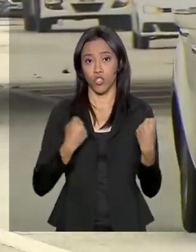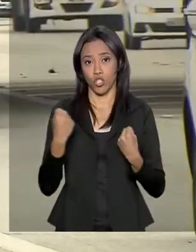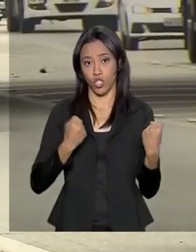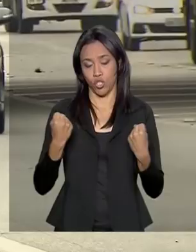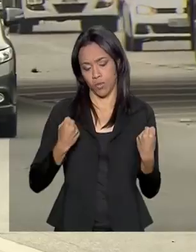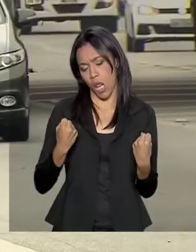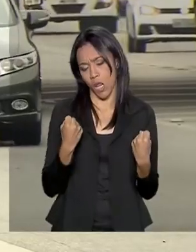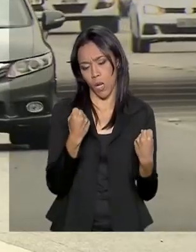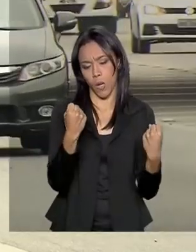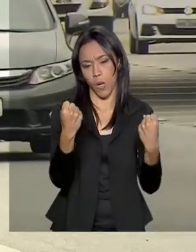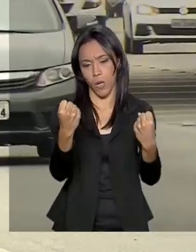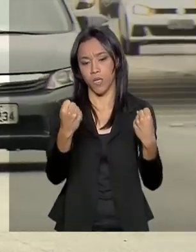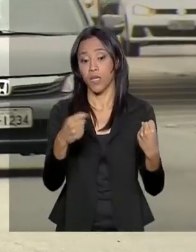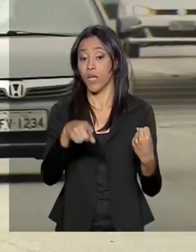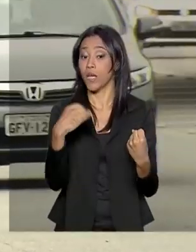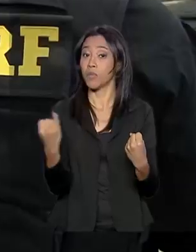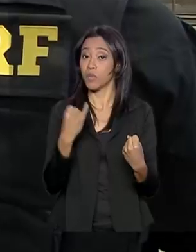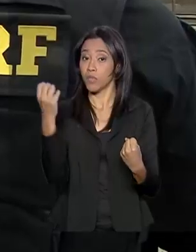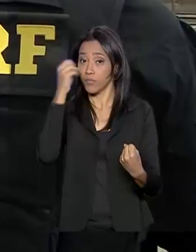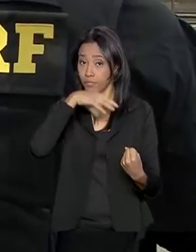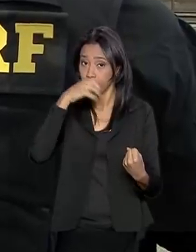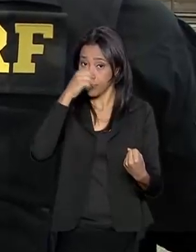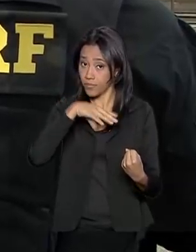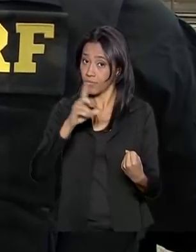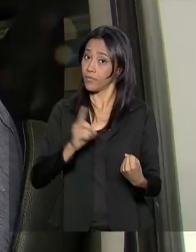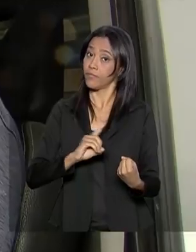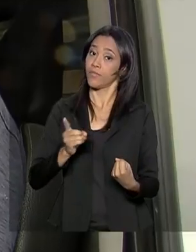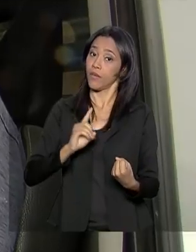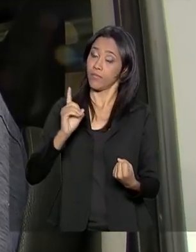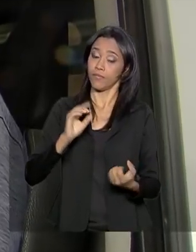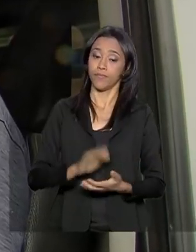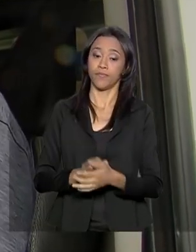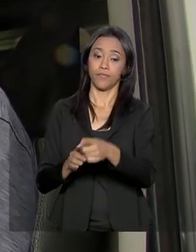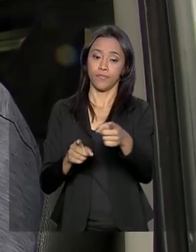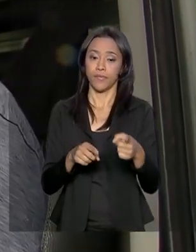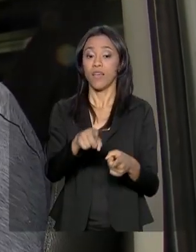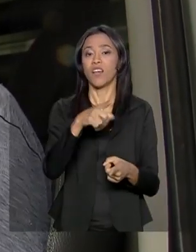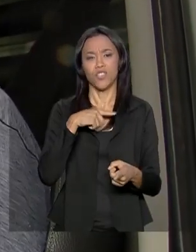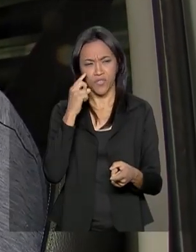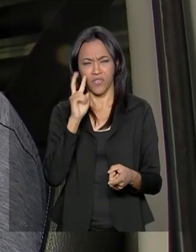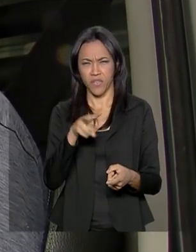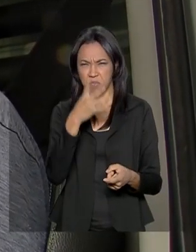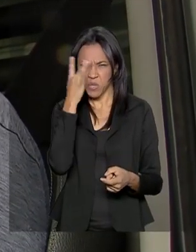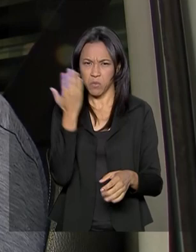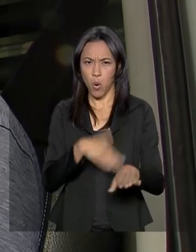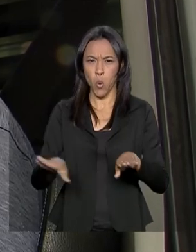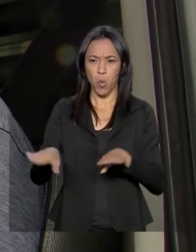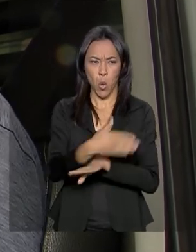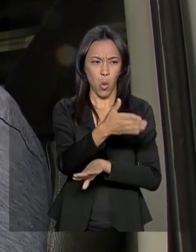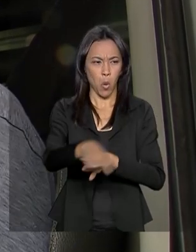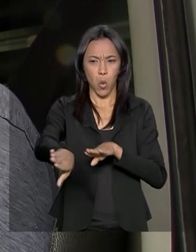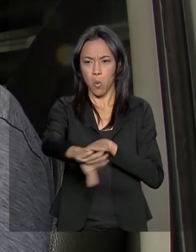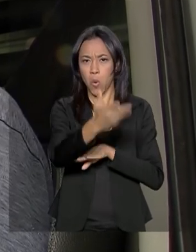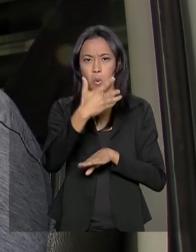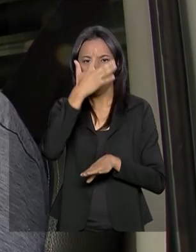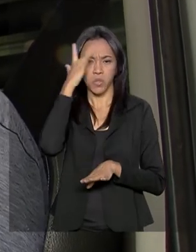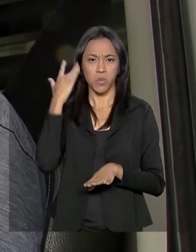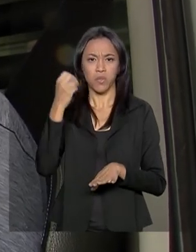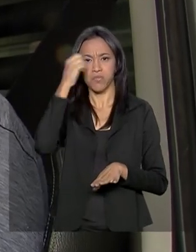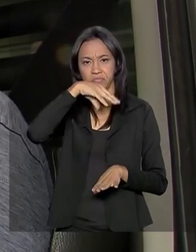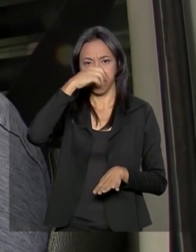é importante não levar a imprudência na bagagem. Tem muita imprudência na rua, o pessoal confia muito